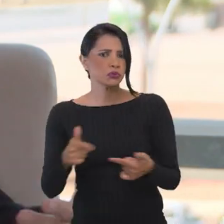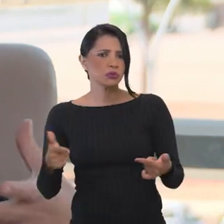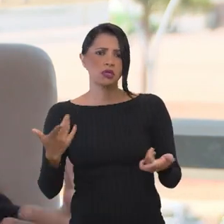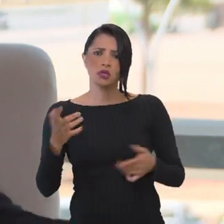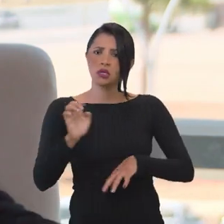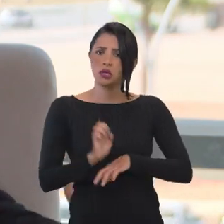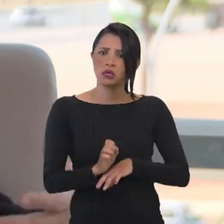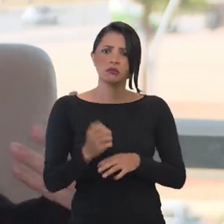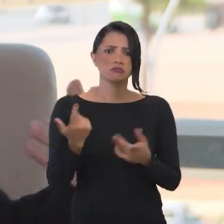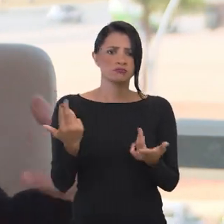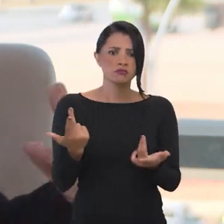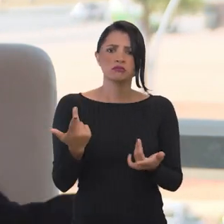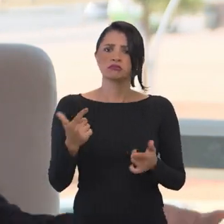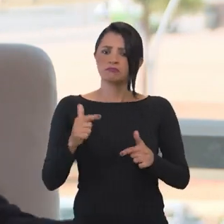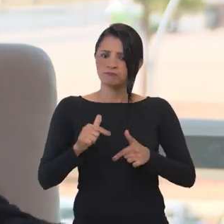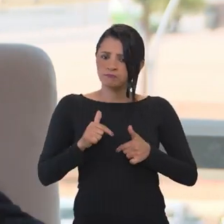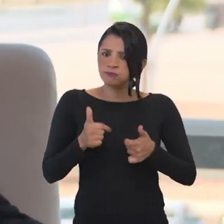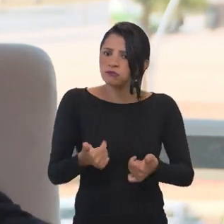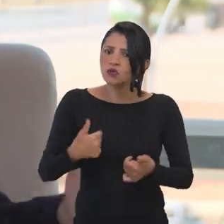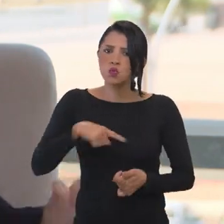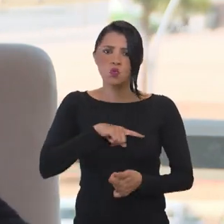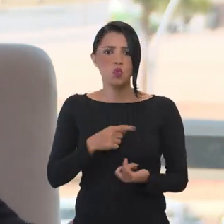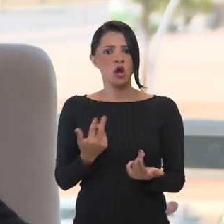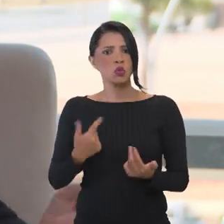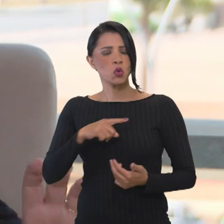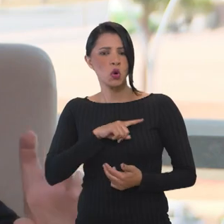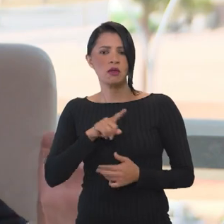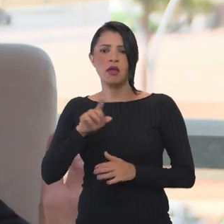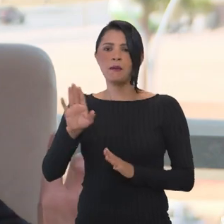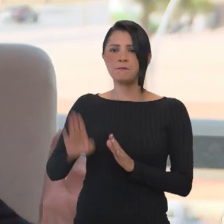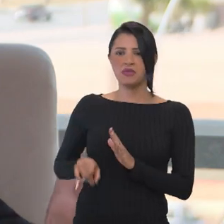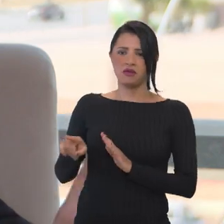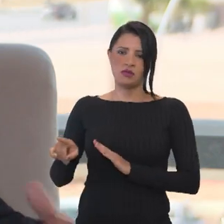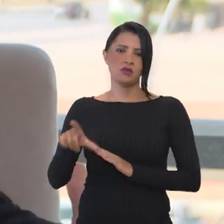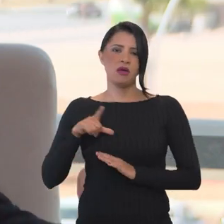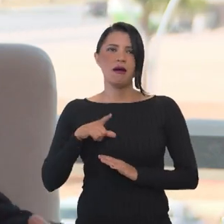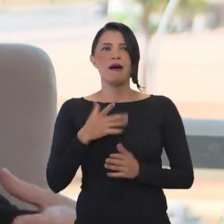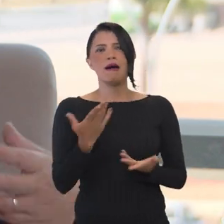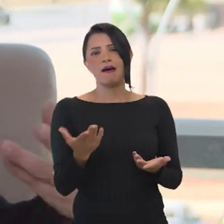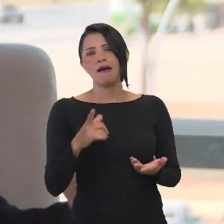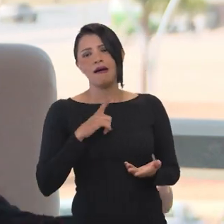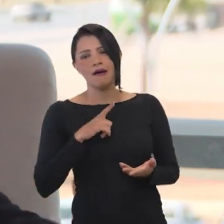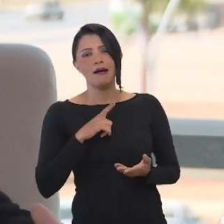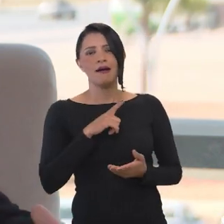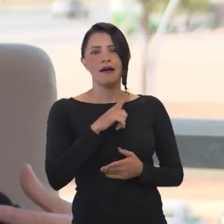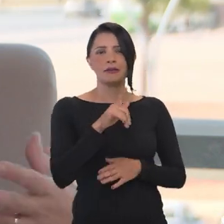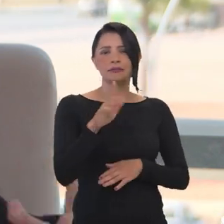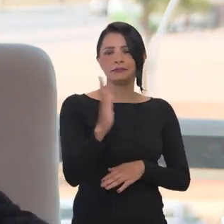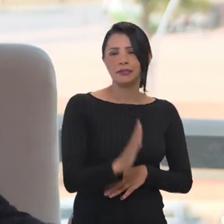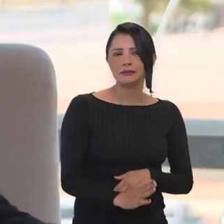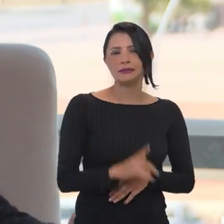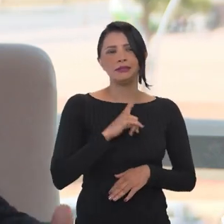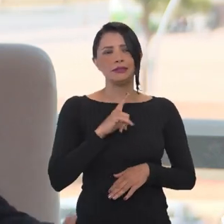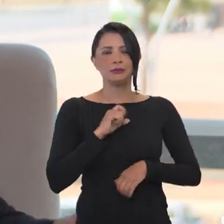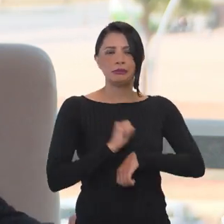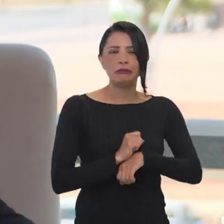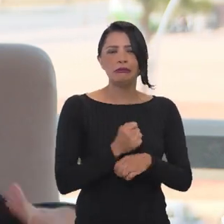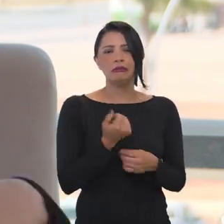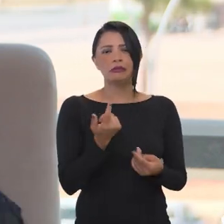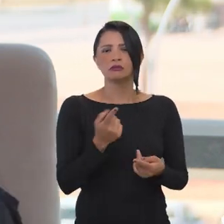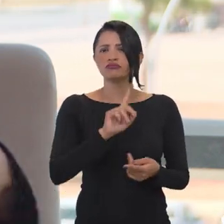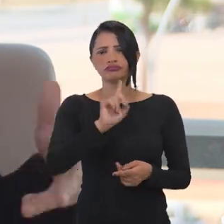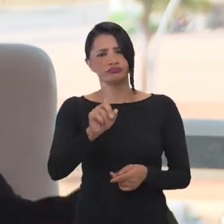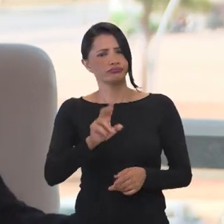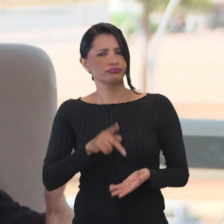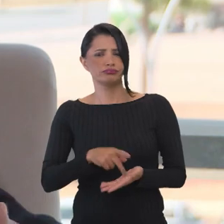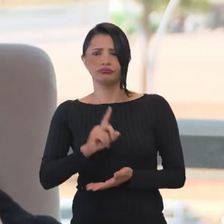têm um Estado tão atuante como o nosso, é inferior. O Brasil não tem pessoas que falam, ah, o Estado brasileiro é inchado. Isso não é verdade. A gente tem